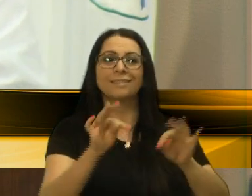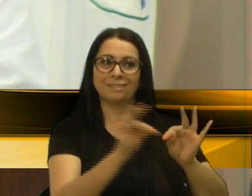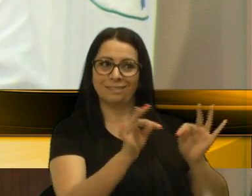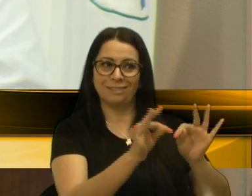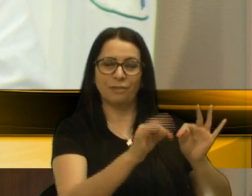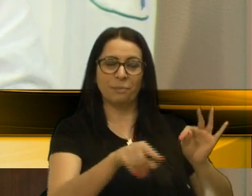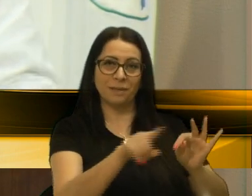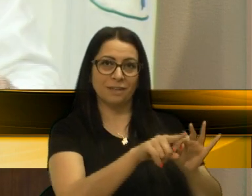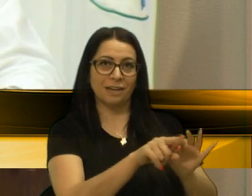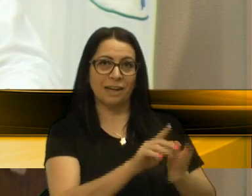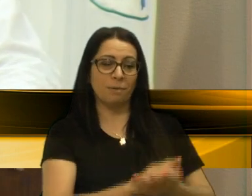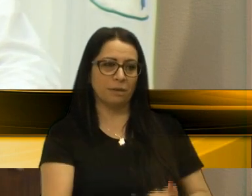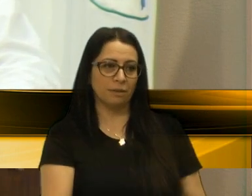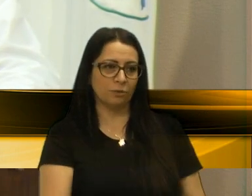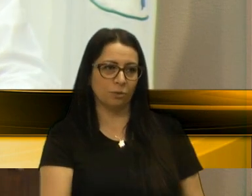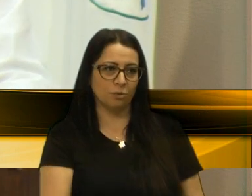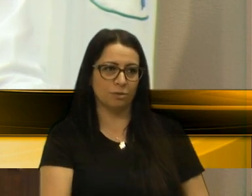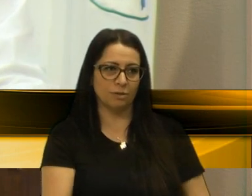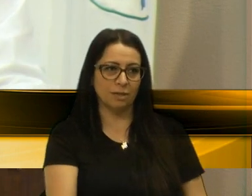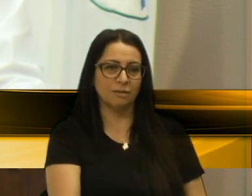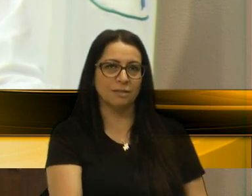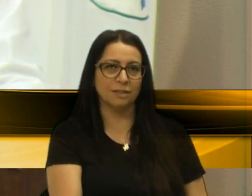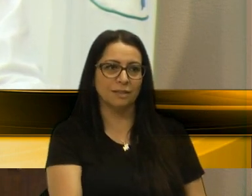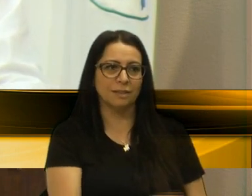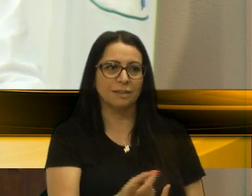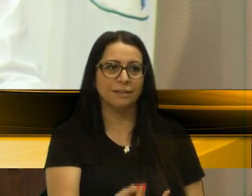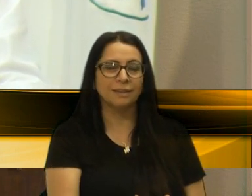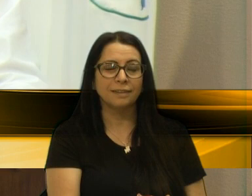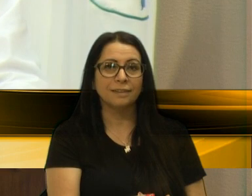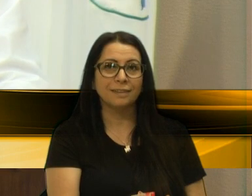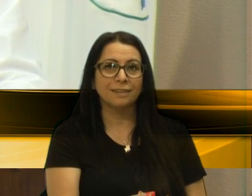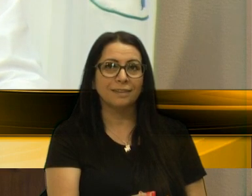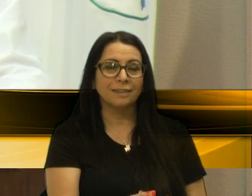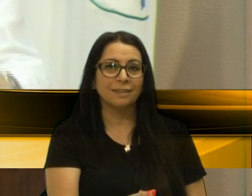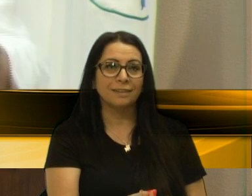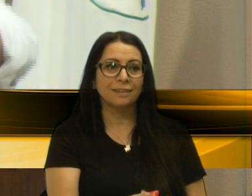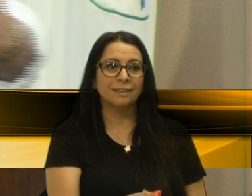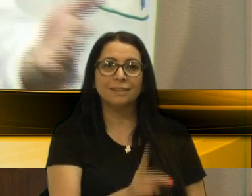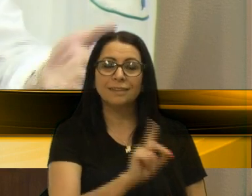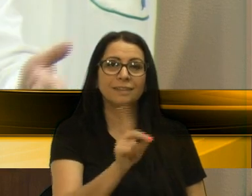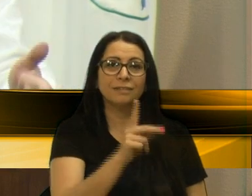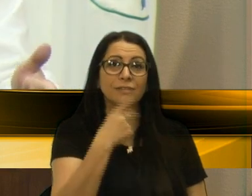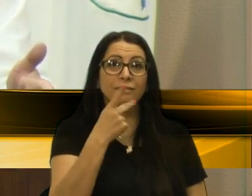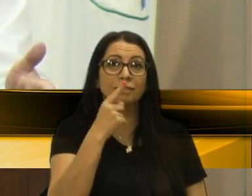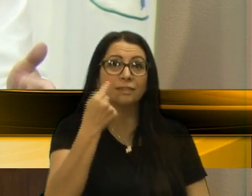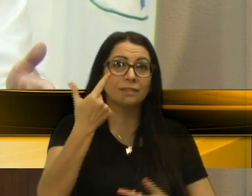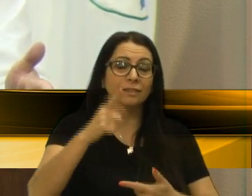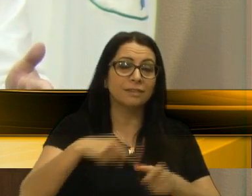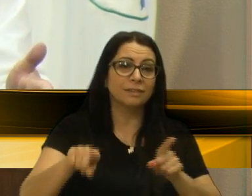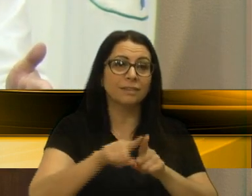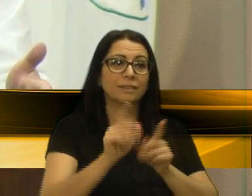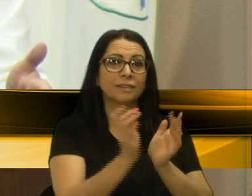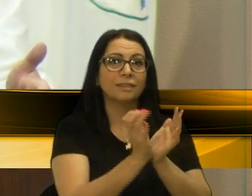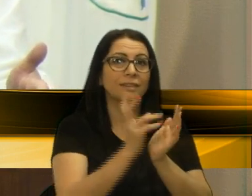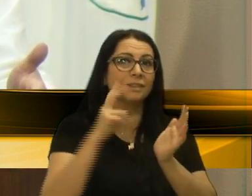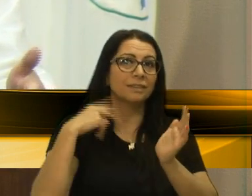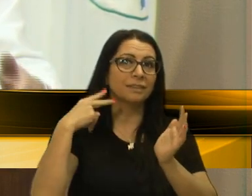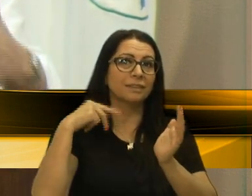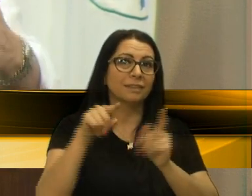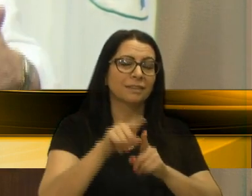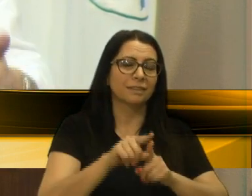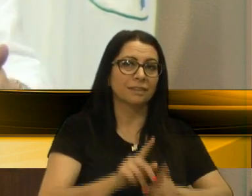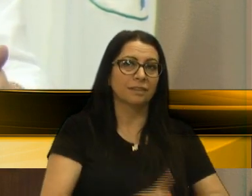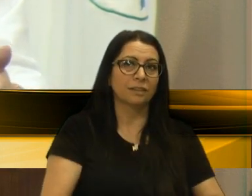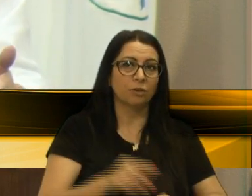nenhuma para falar essas besteiras é essa procuradora. E eu nem vou rebater aqui, porque os colegas vereadores sabem